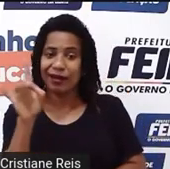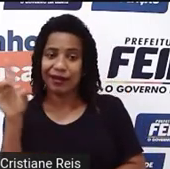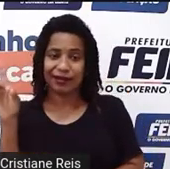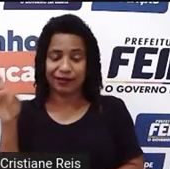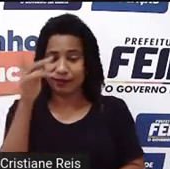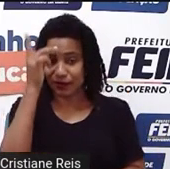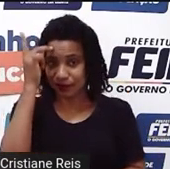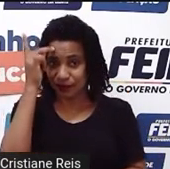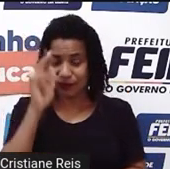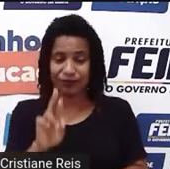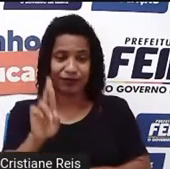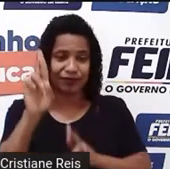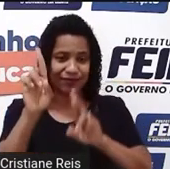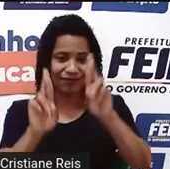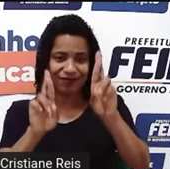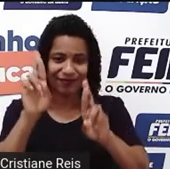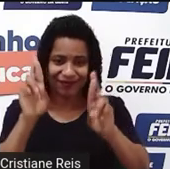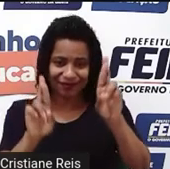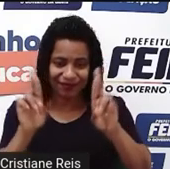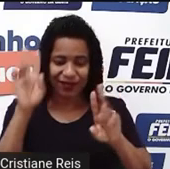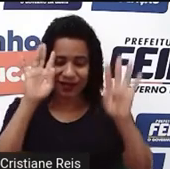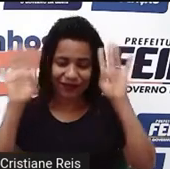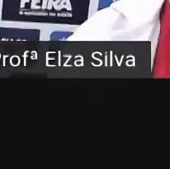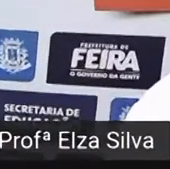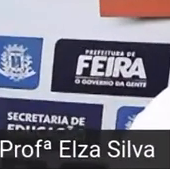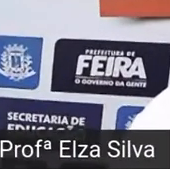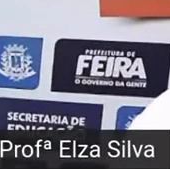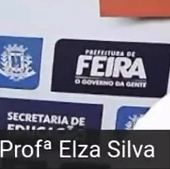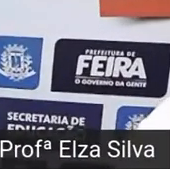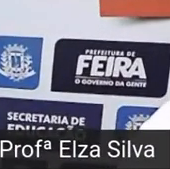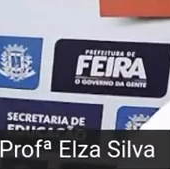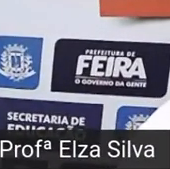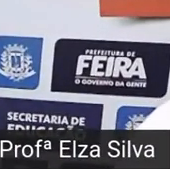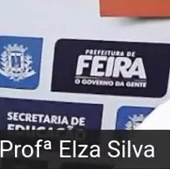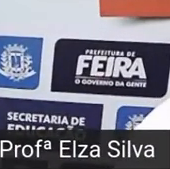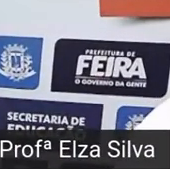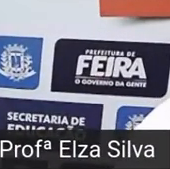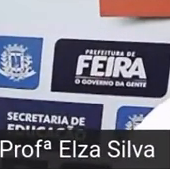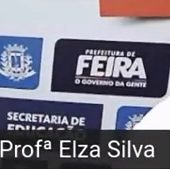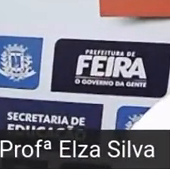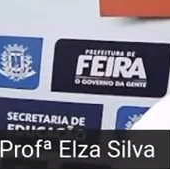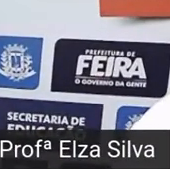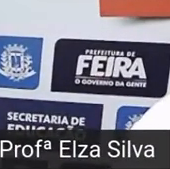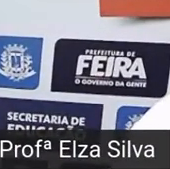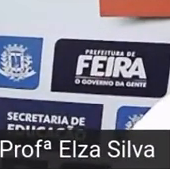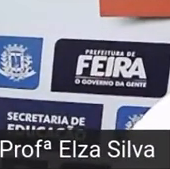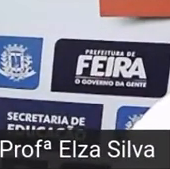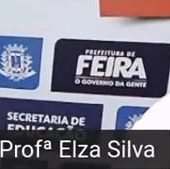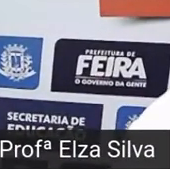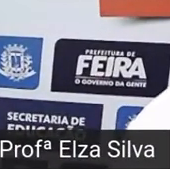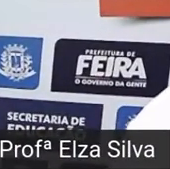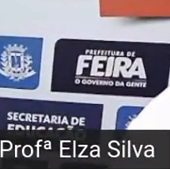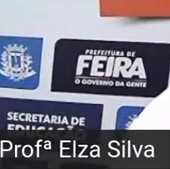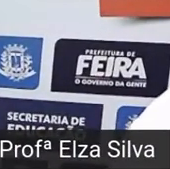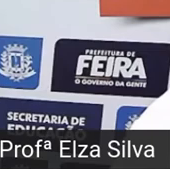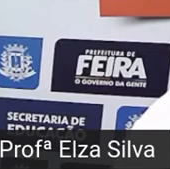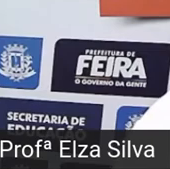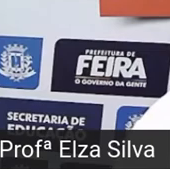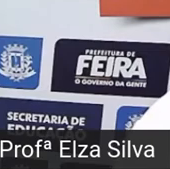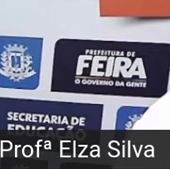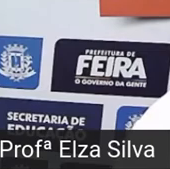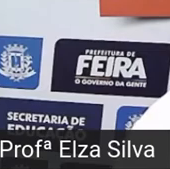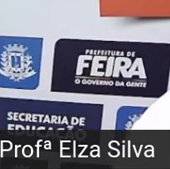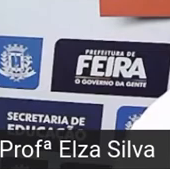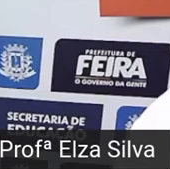sobre a história do povo negro. Ok? Let's go. Vamos lá. E hoje esse momento da gente é